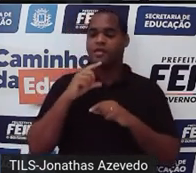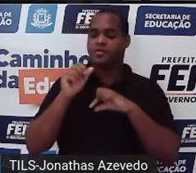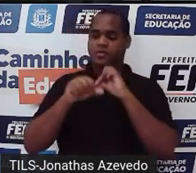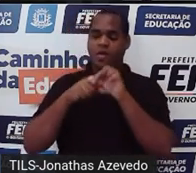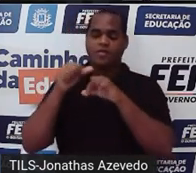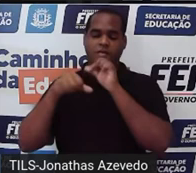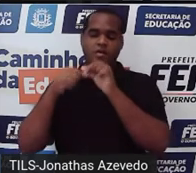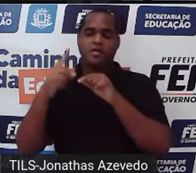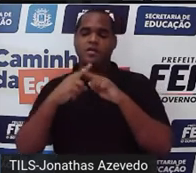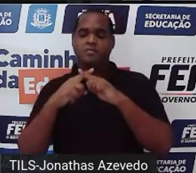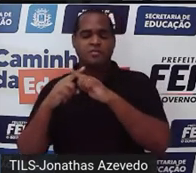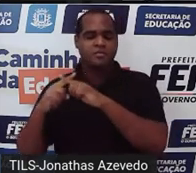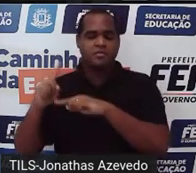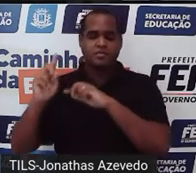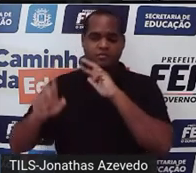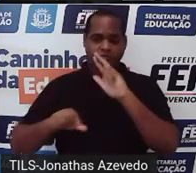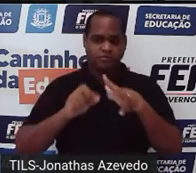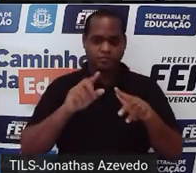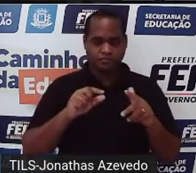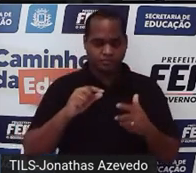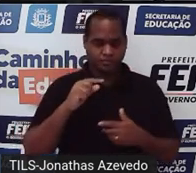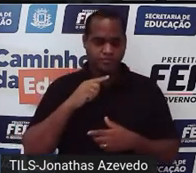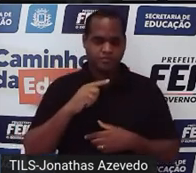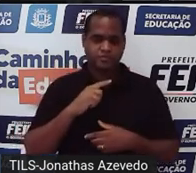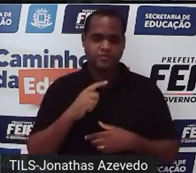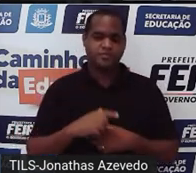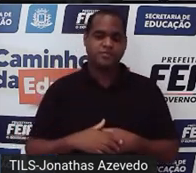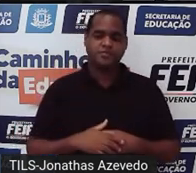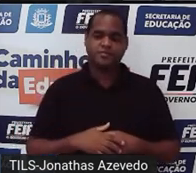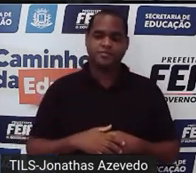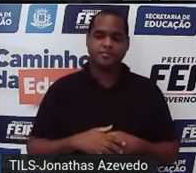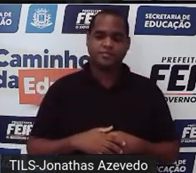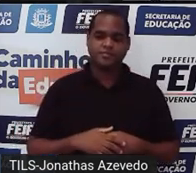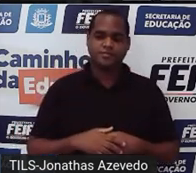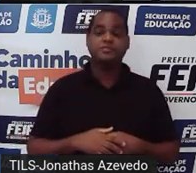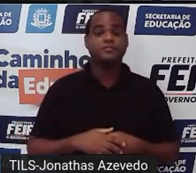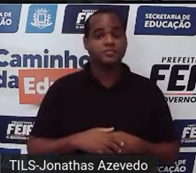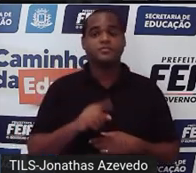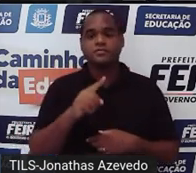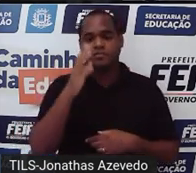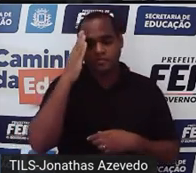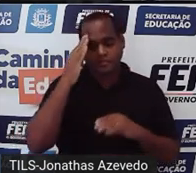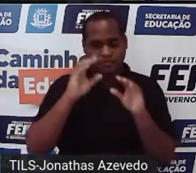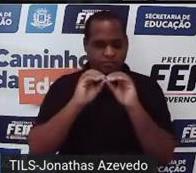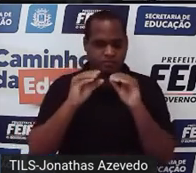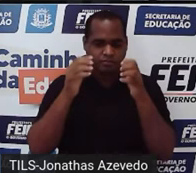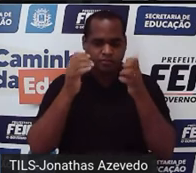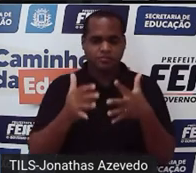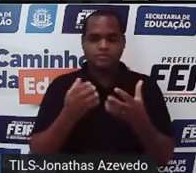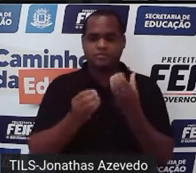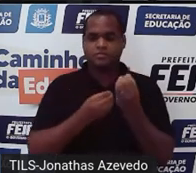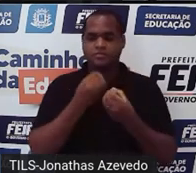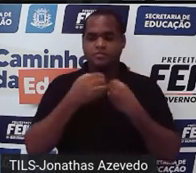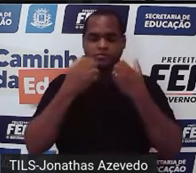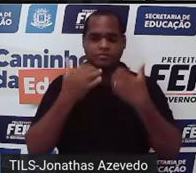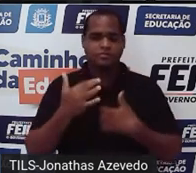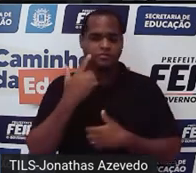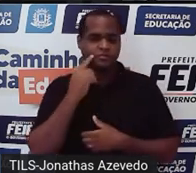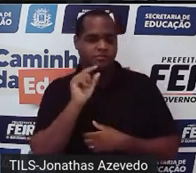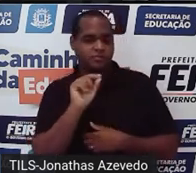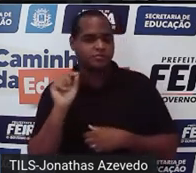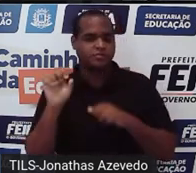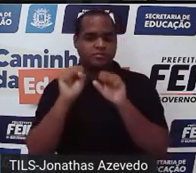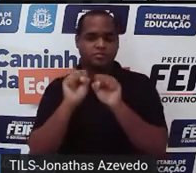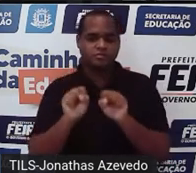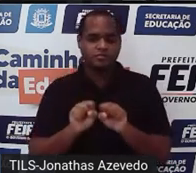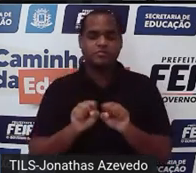em uma das equações como assim a gente só entende vendo né como é que funciona no sistema então vem comigo aqui ó